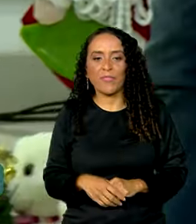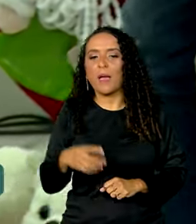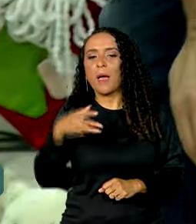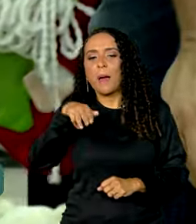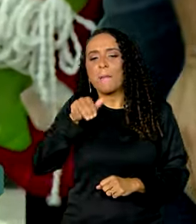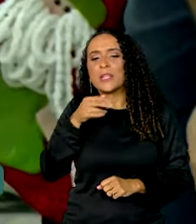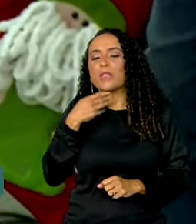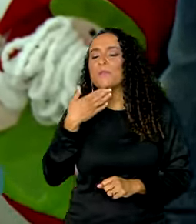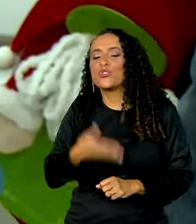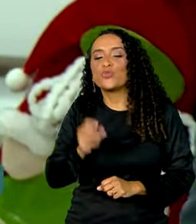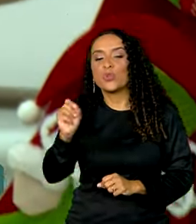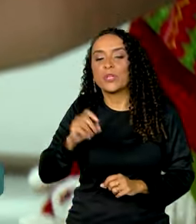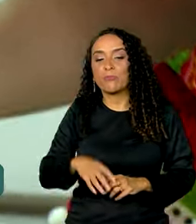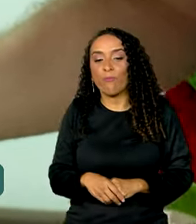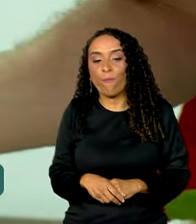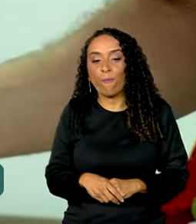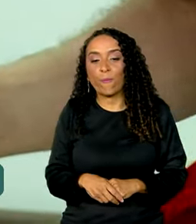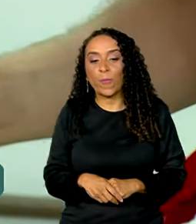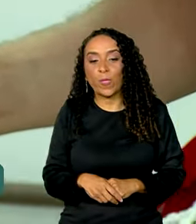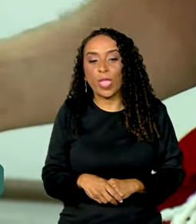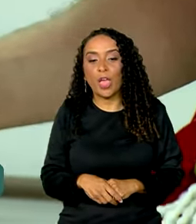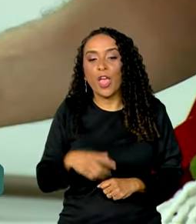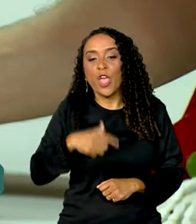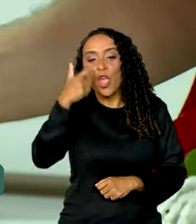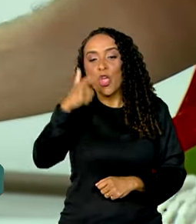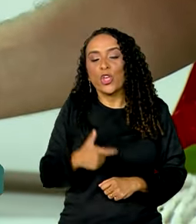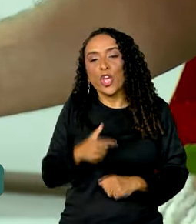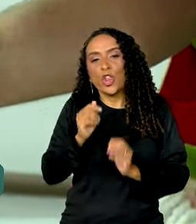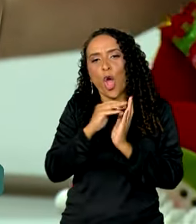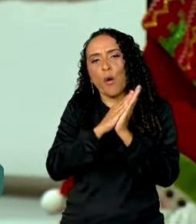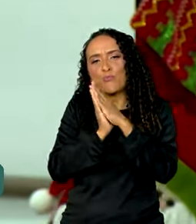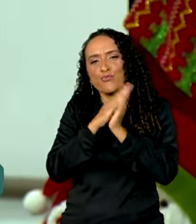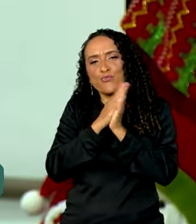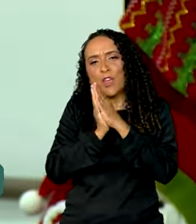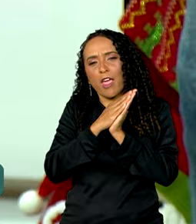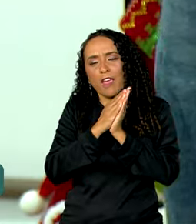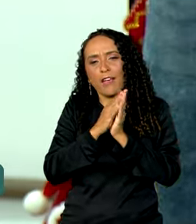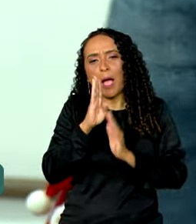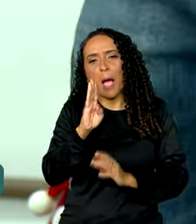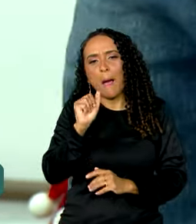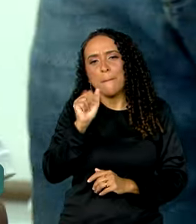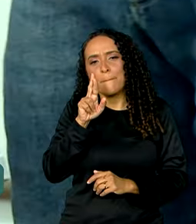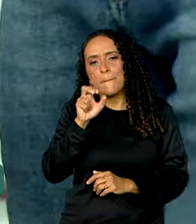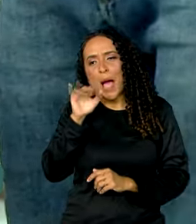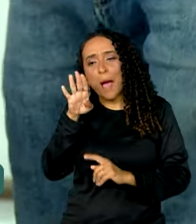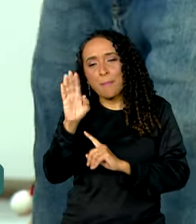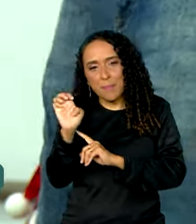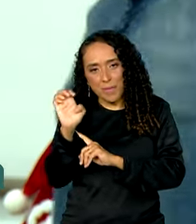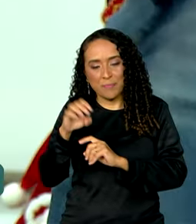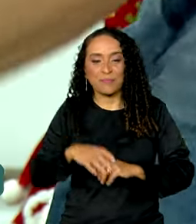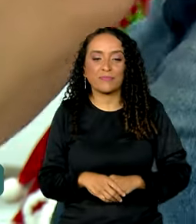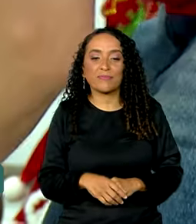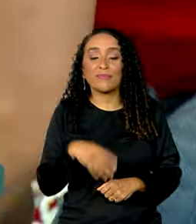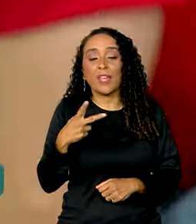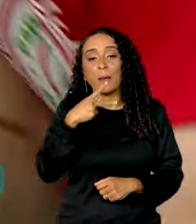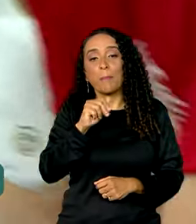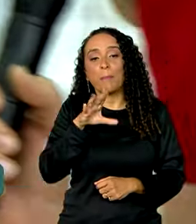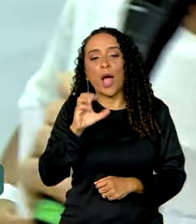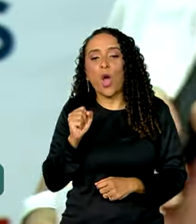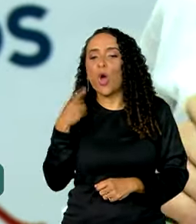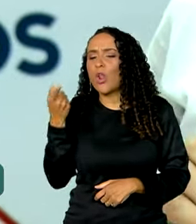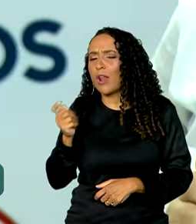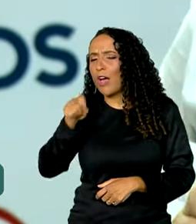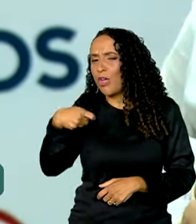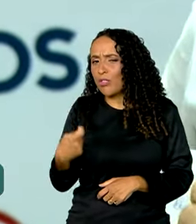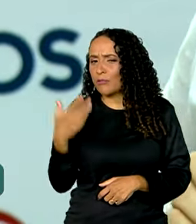pediu? Eu quero uma barba. Quero uma barba, Maitê. E a Paola, seu nome é de